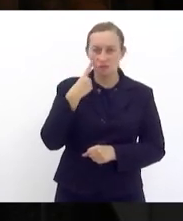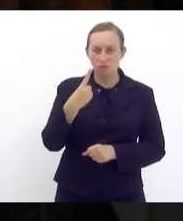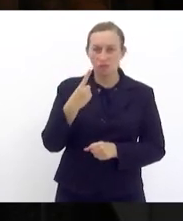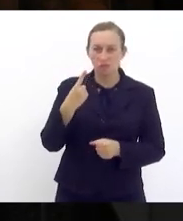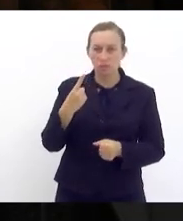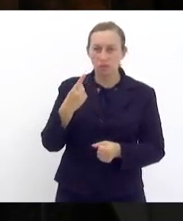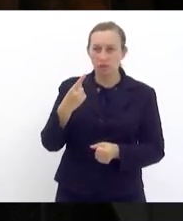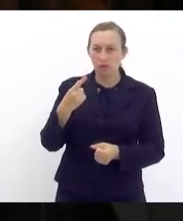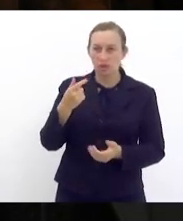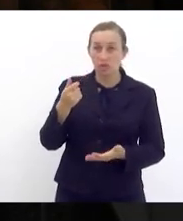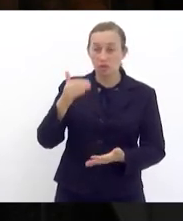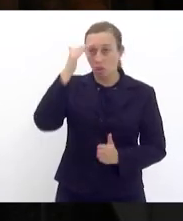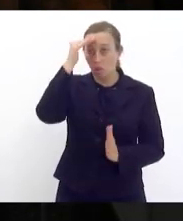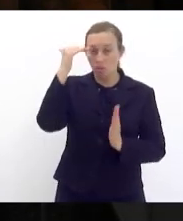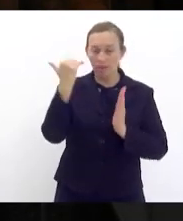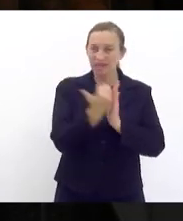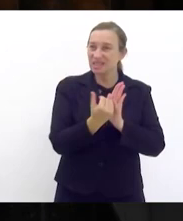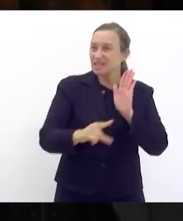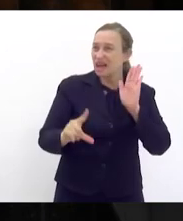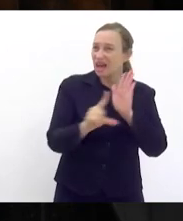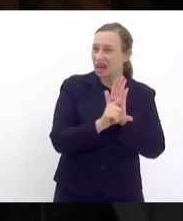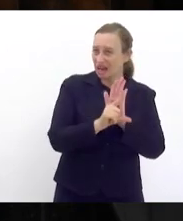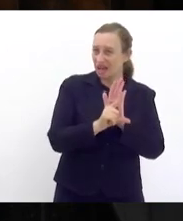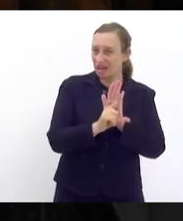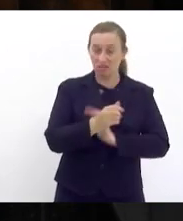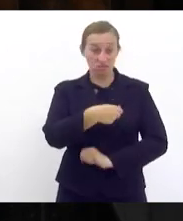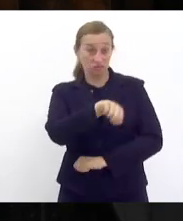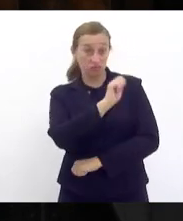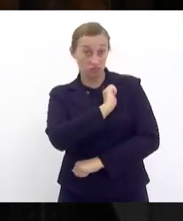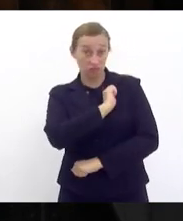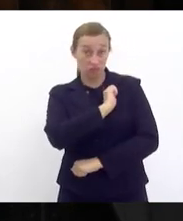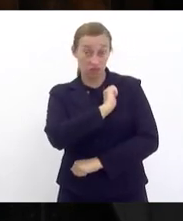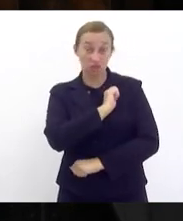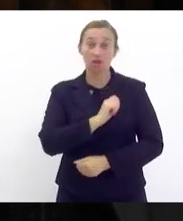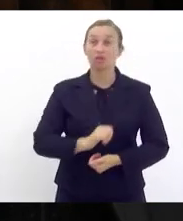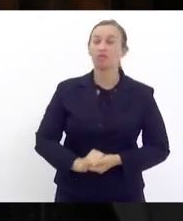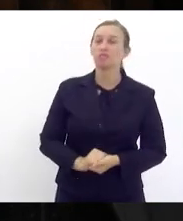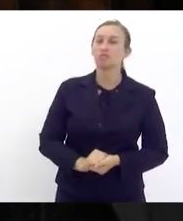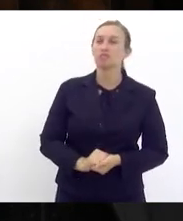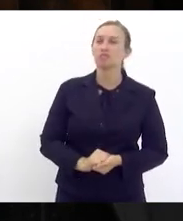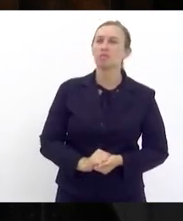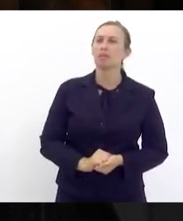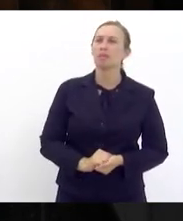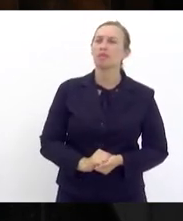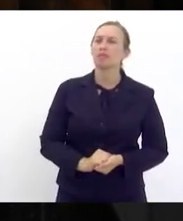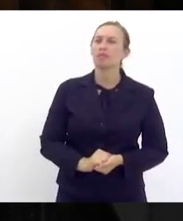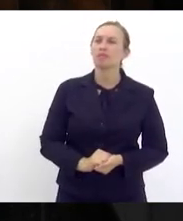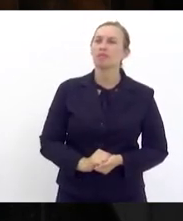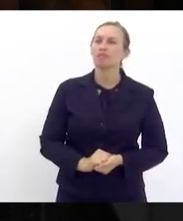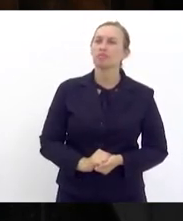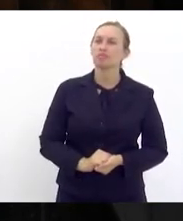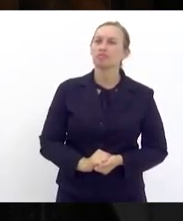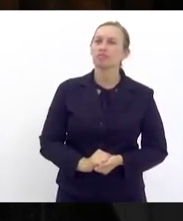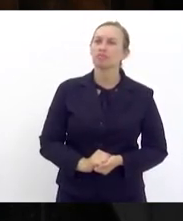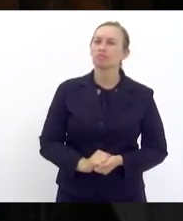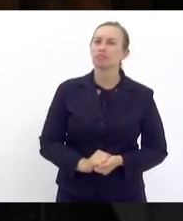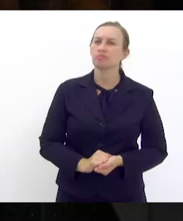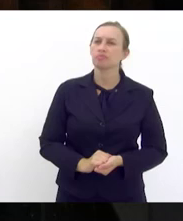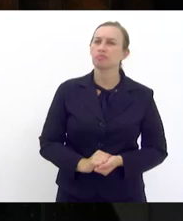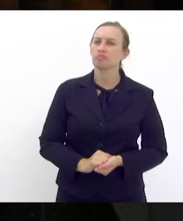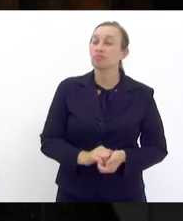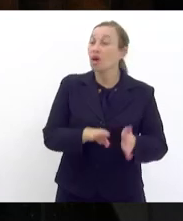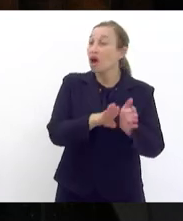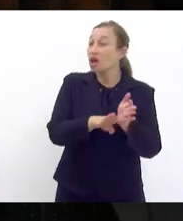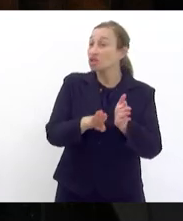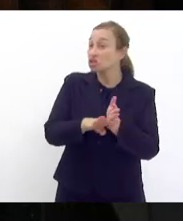a lei de responsabilidade fiscal que determina que a despesa de